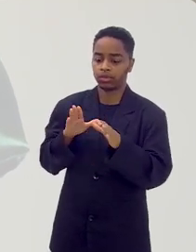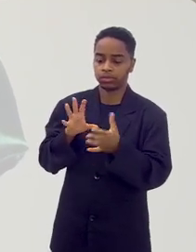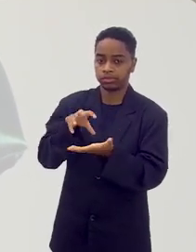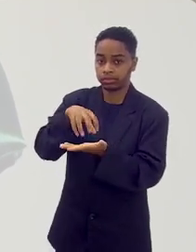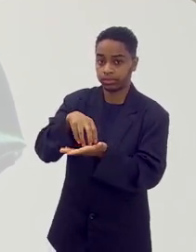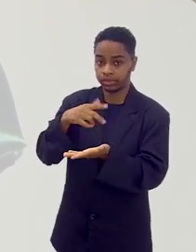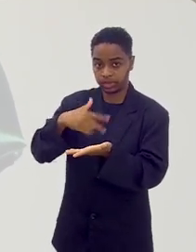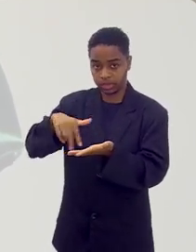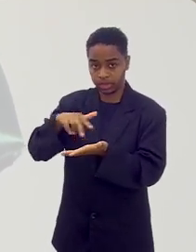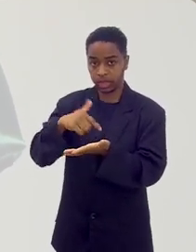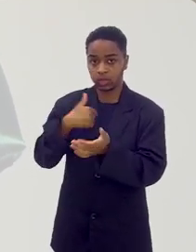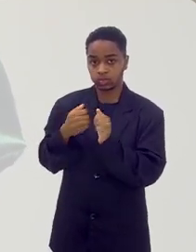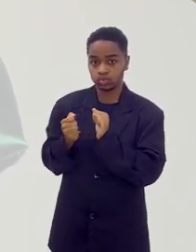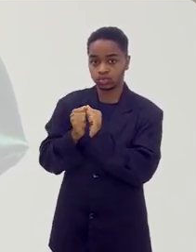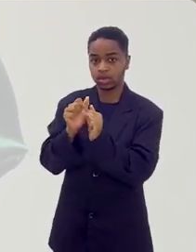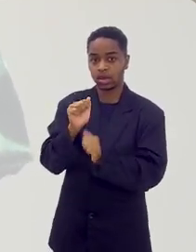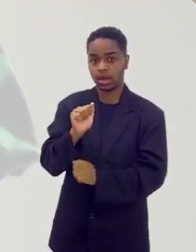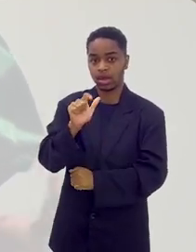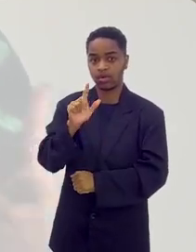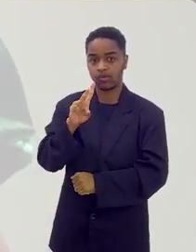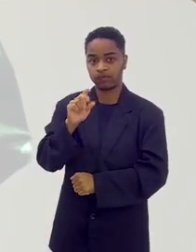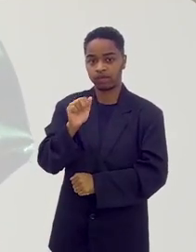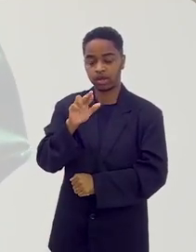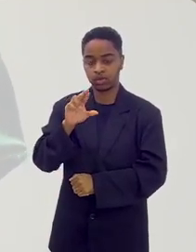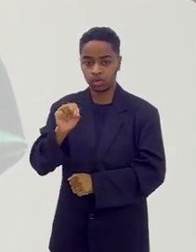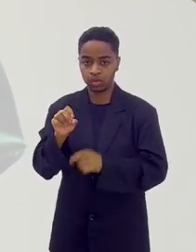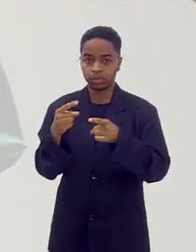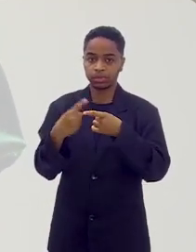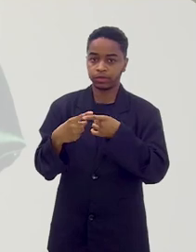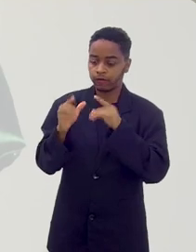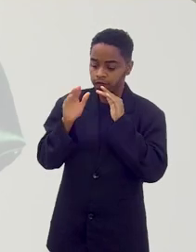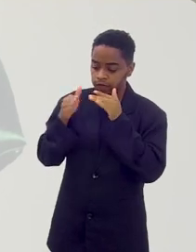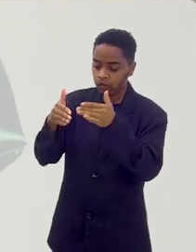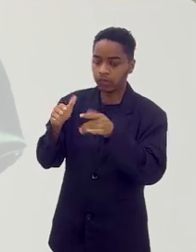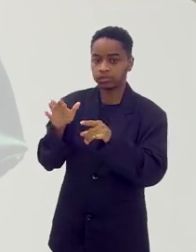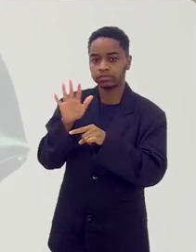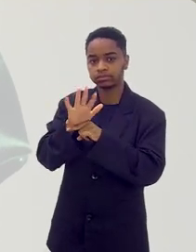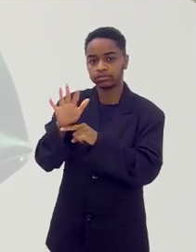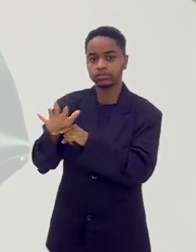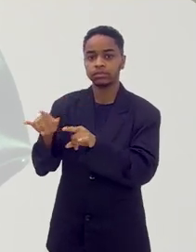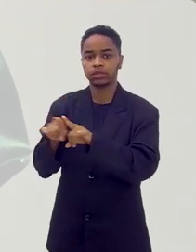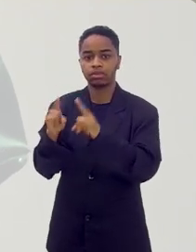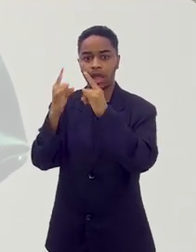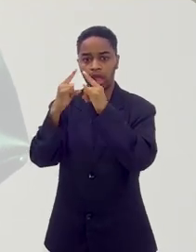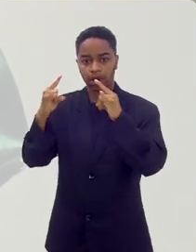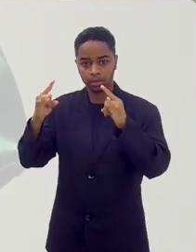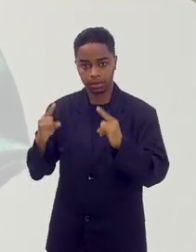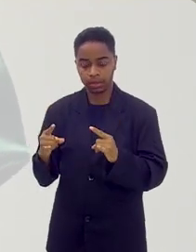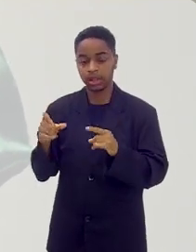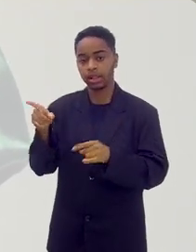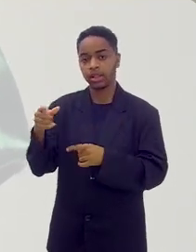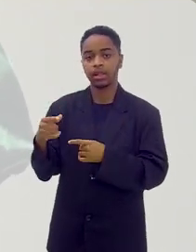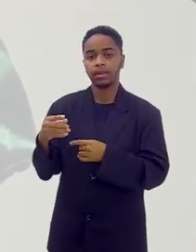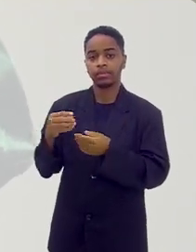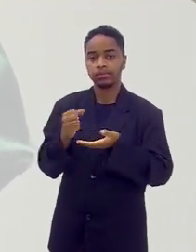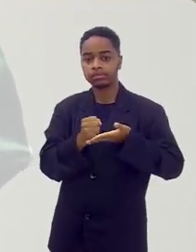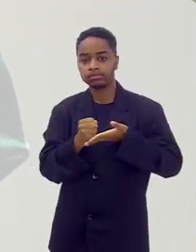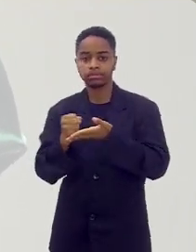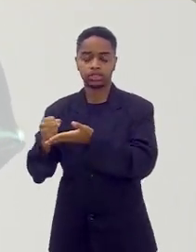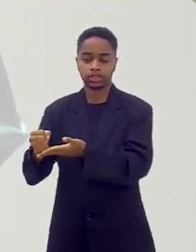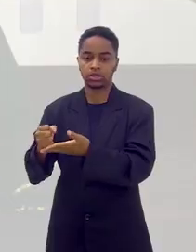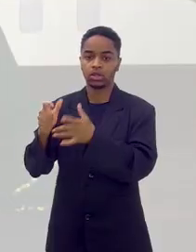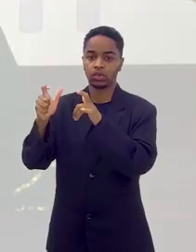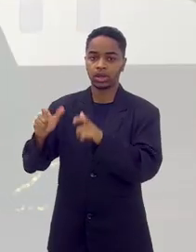E aí eu fui com o Álvaro, né? Que ele está bem engajado nessa ajuda aí aos acampamentos. Ele me levou no